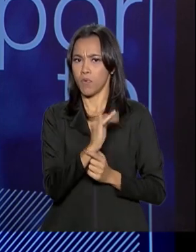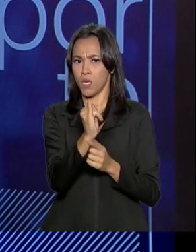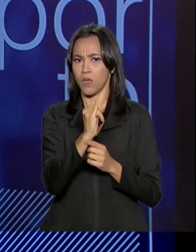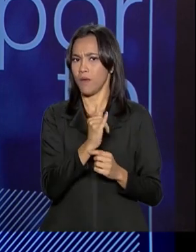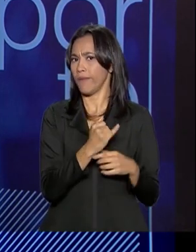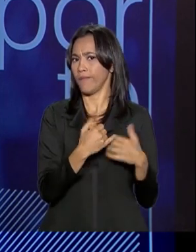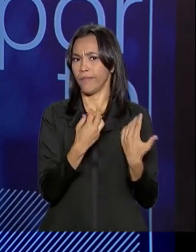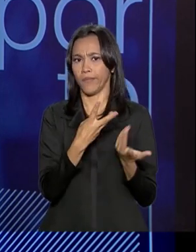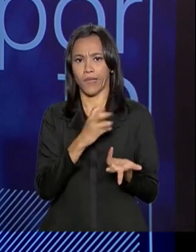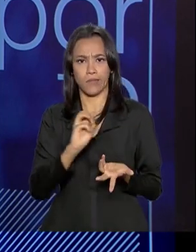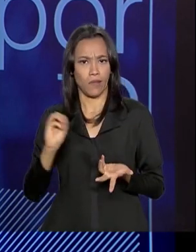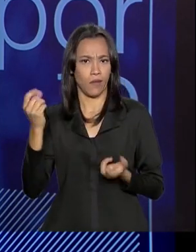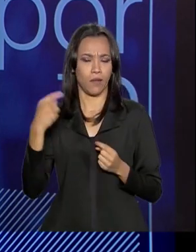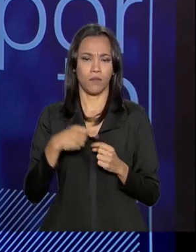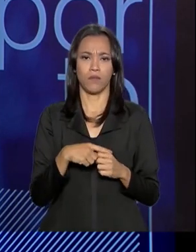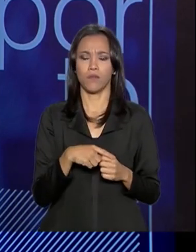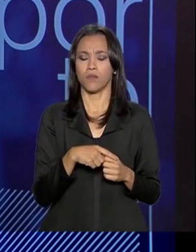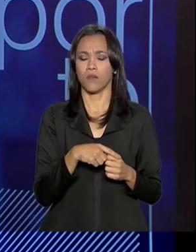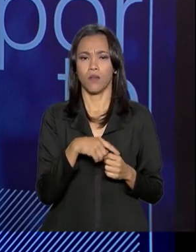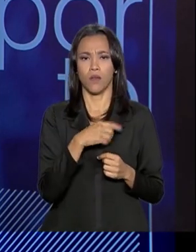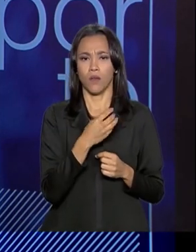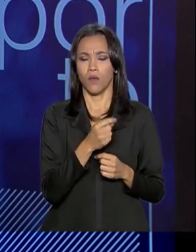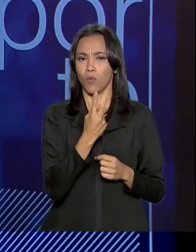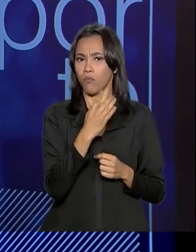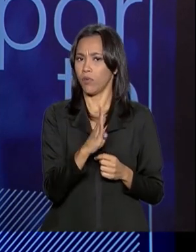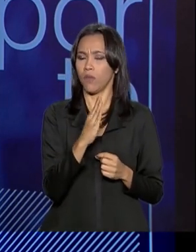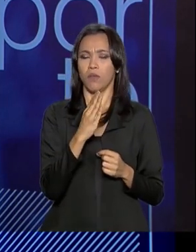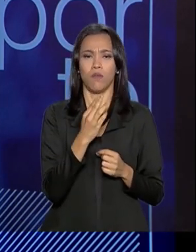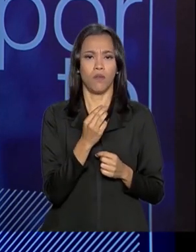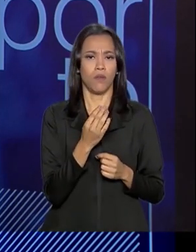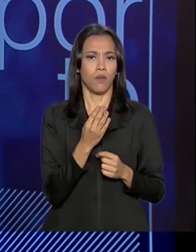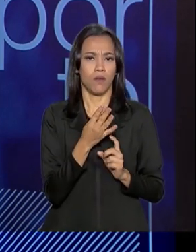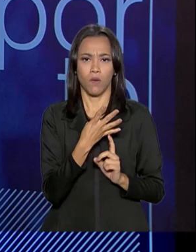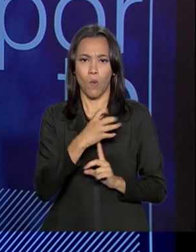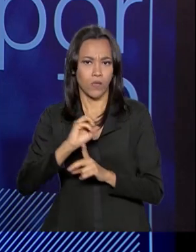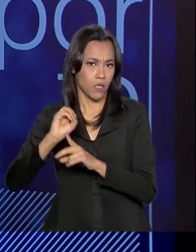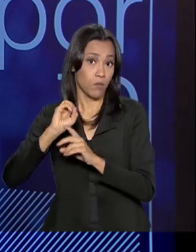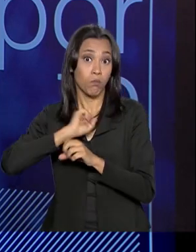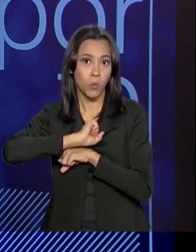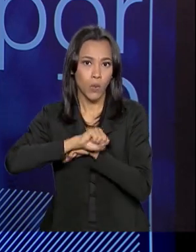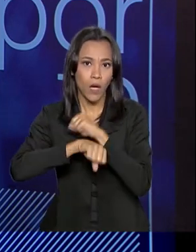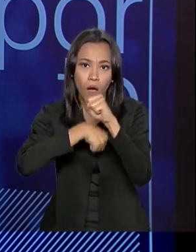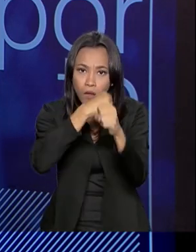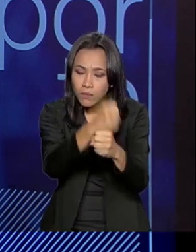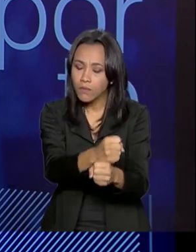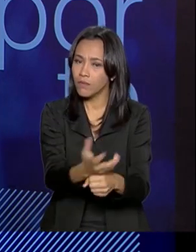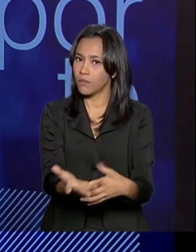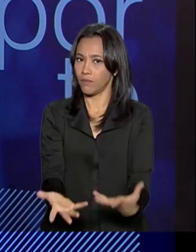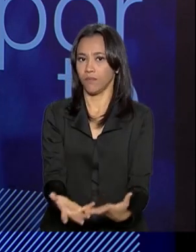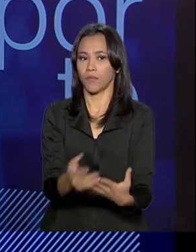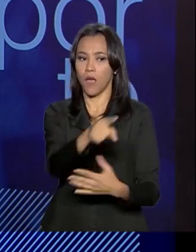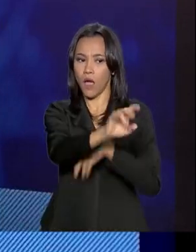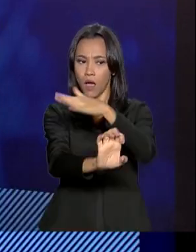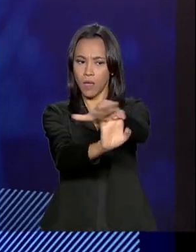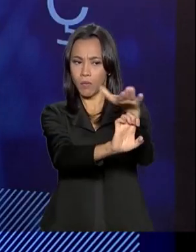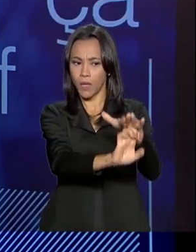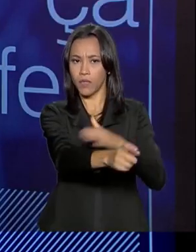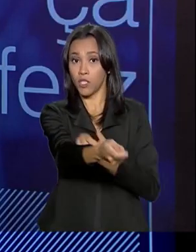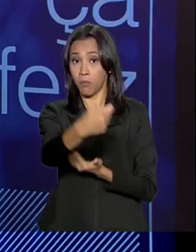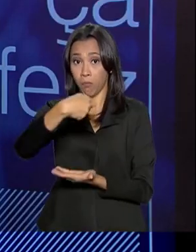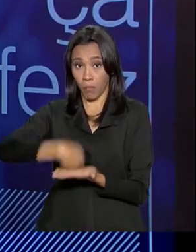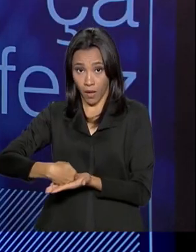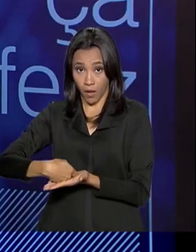pode chegar a 1 bilhão e 400 por ano. Quer dizer, a empresa, em vez de pagar 4%